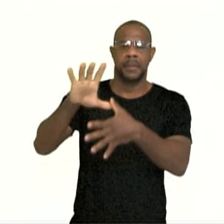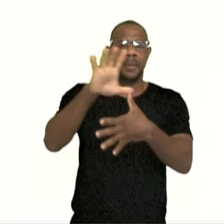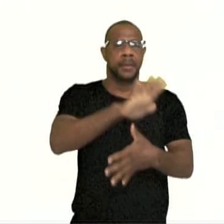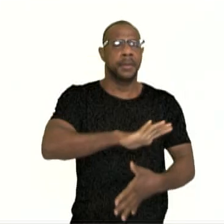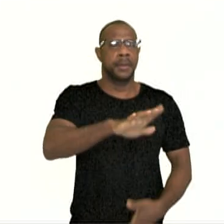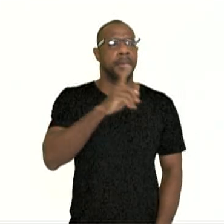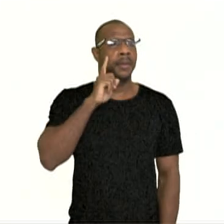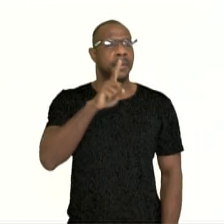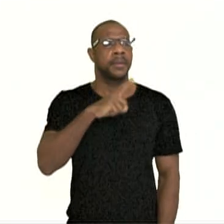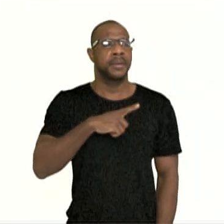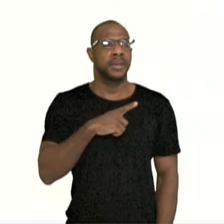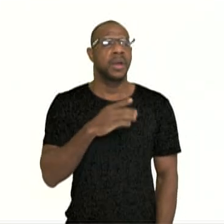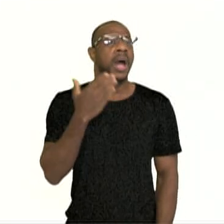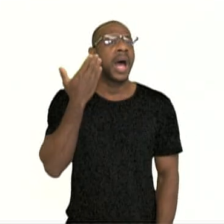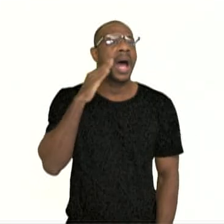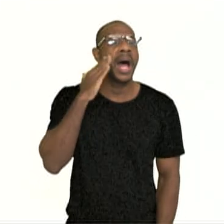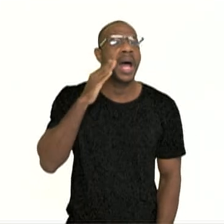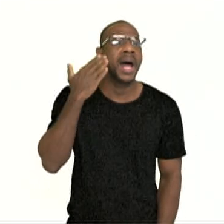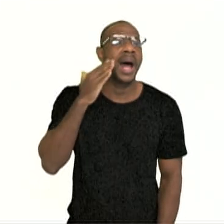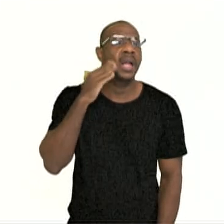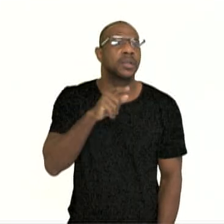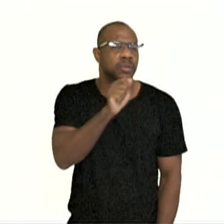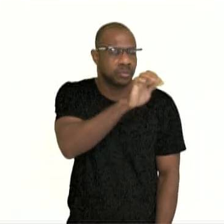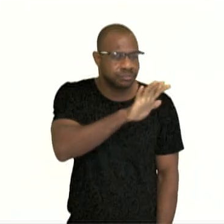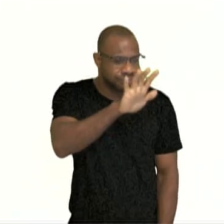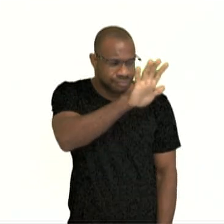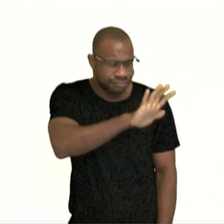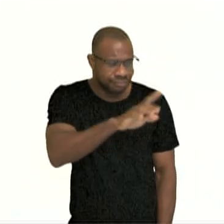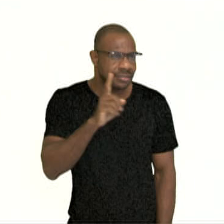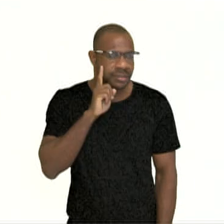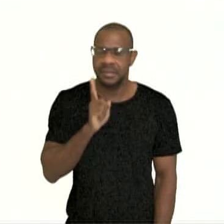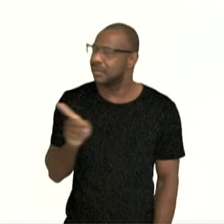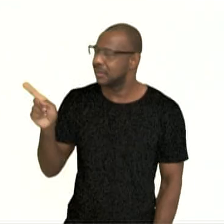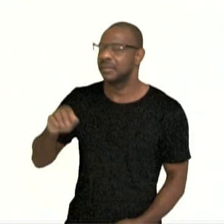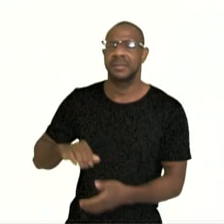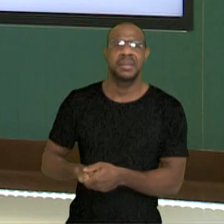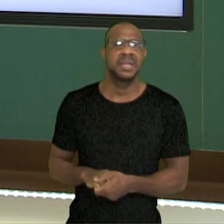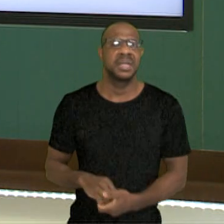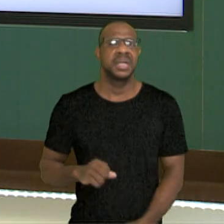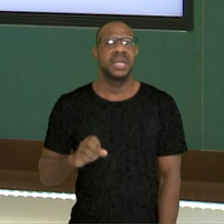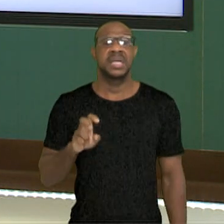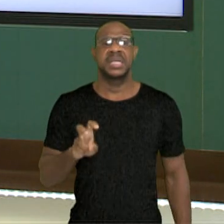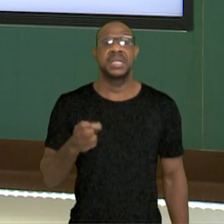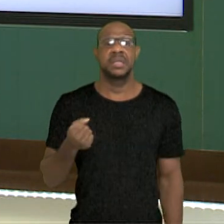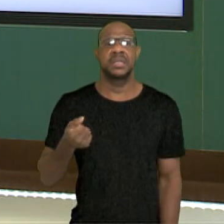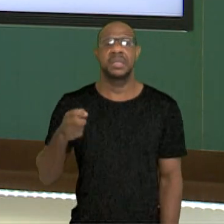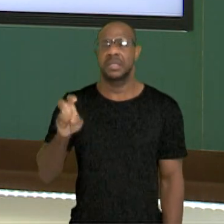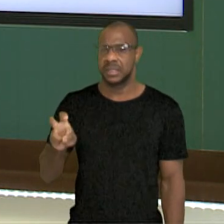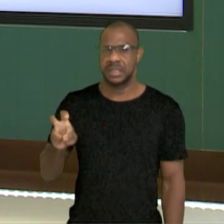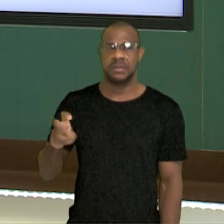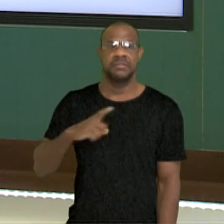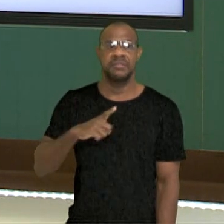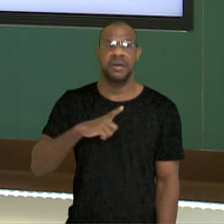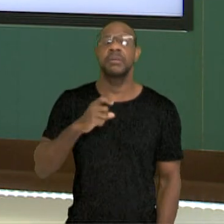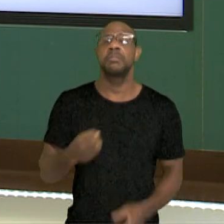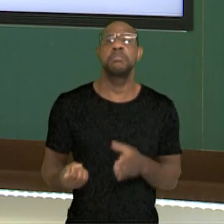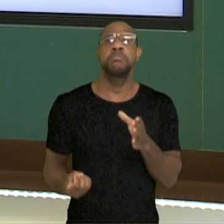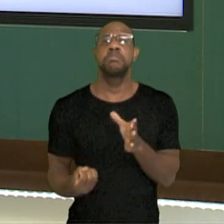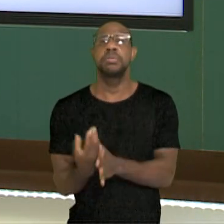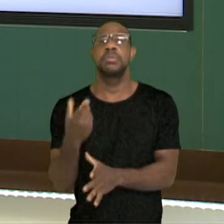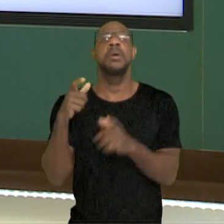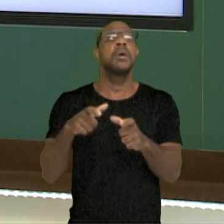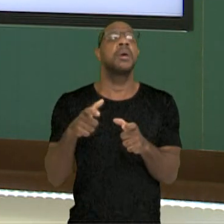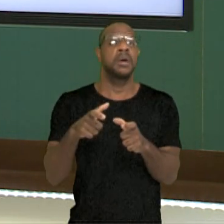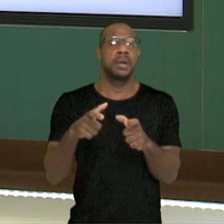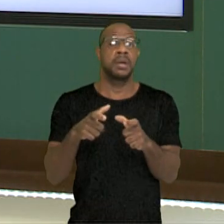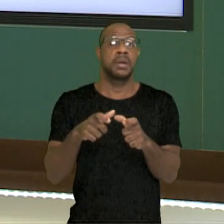em um azul mais clarinho, né? Porém, em 585, eles vão ser anexados ao reino dos